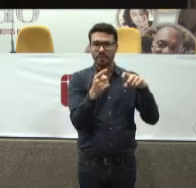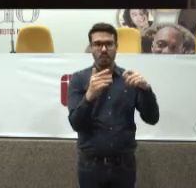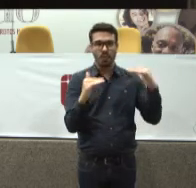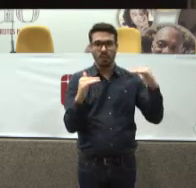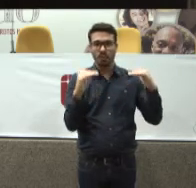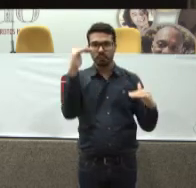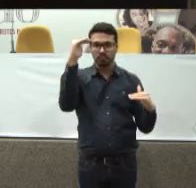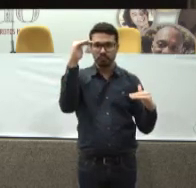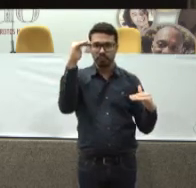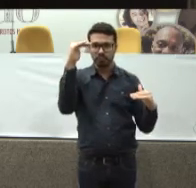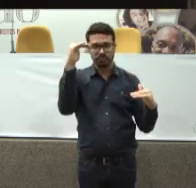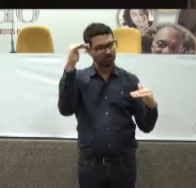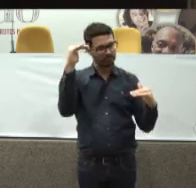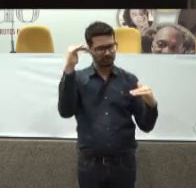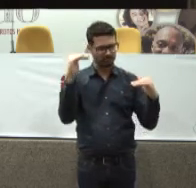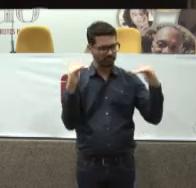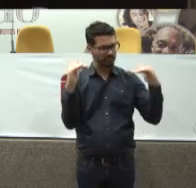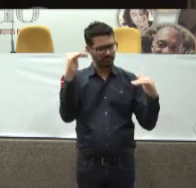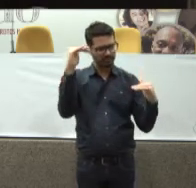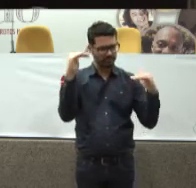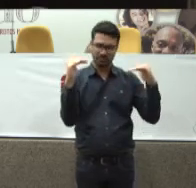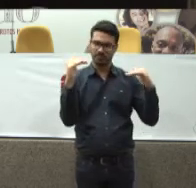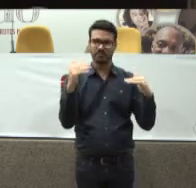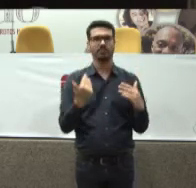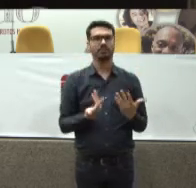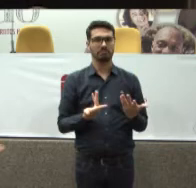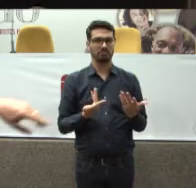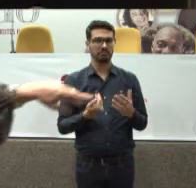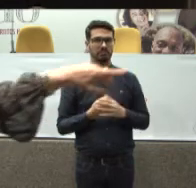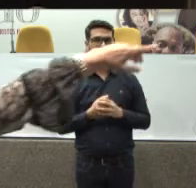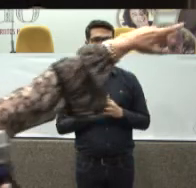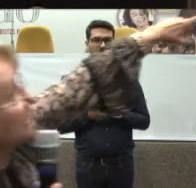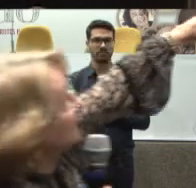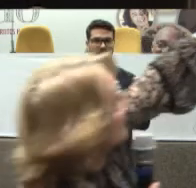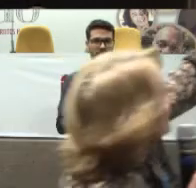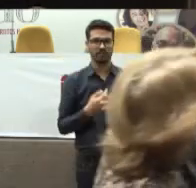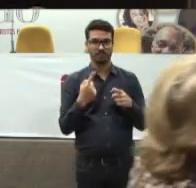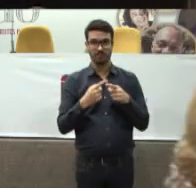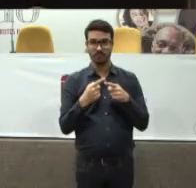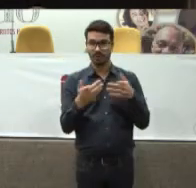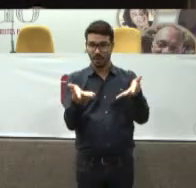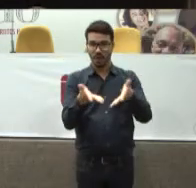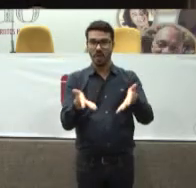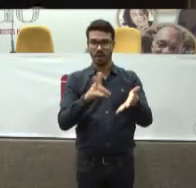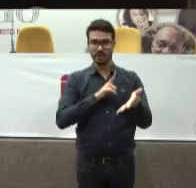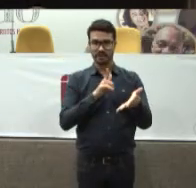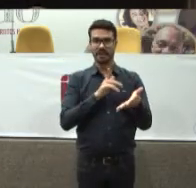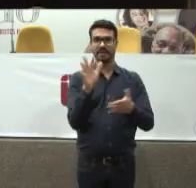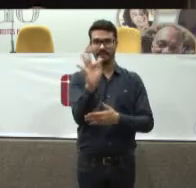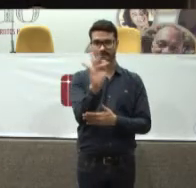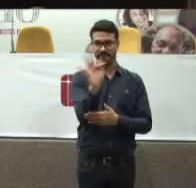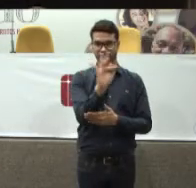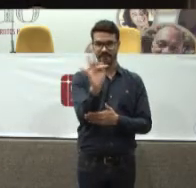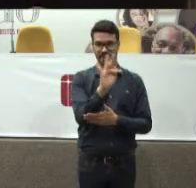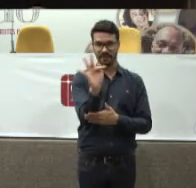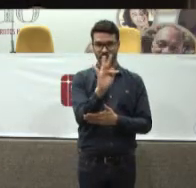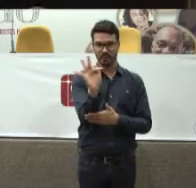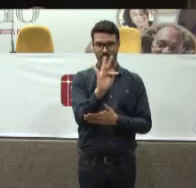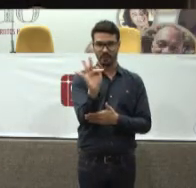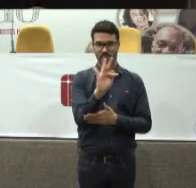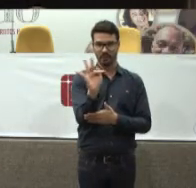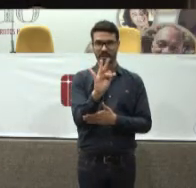batendo bem Nesse negócio Mas a gente entende Porque hoje Existe faculdade de direito